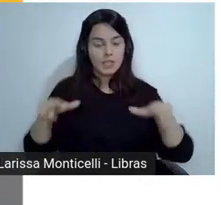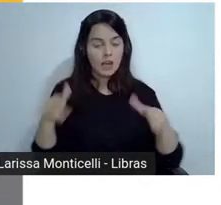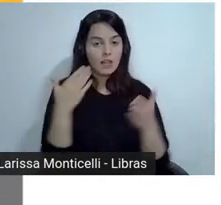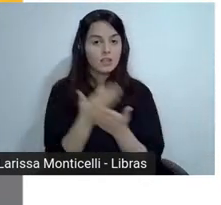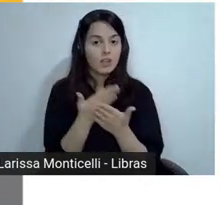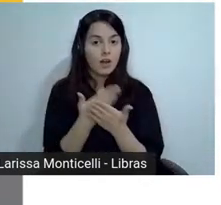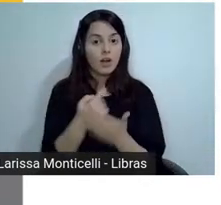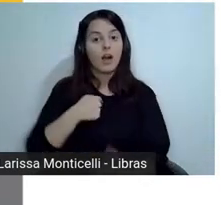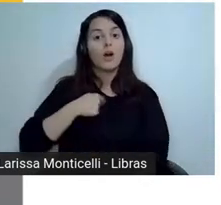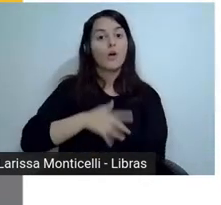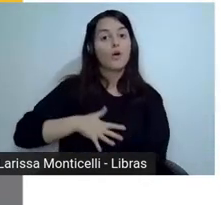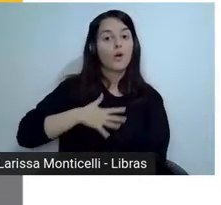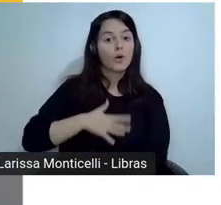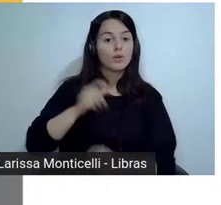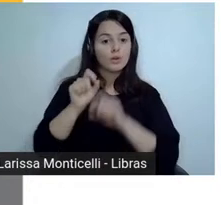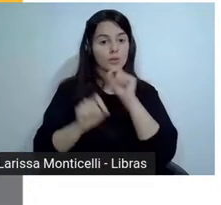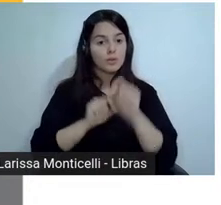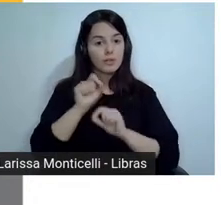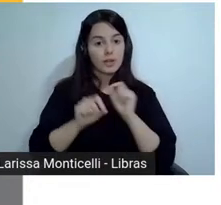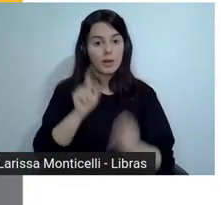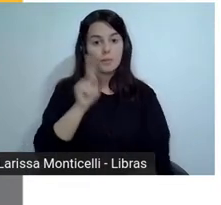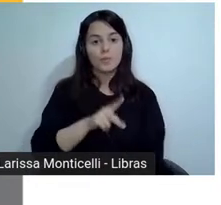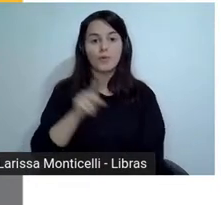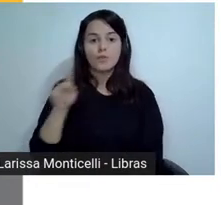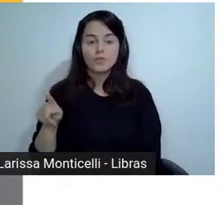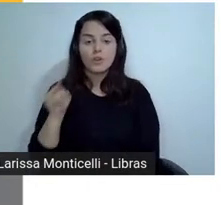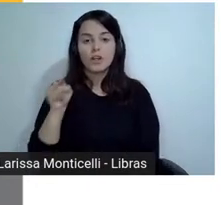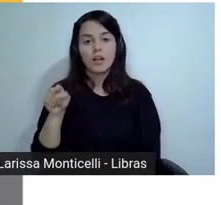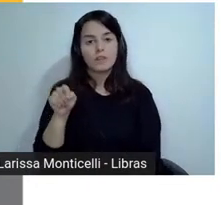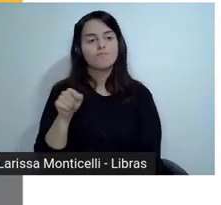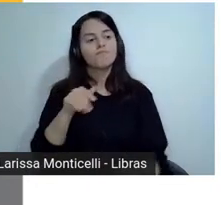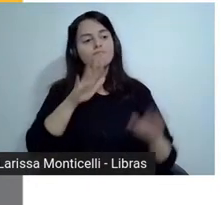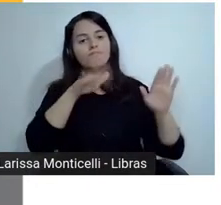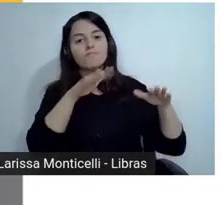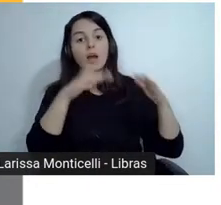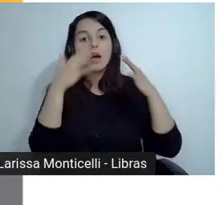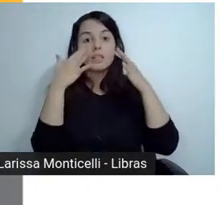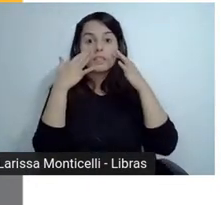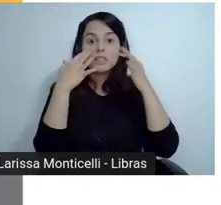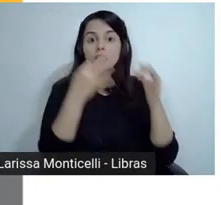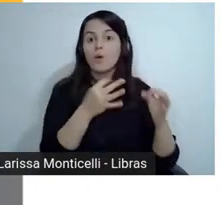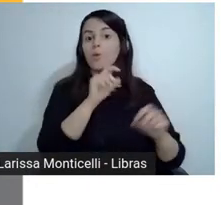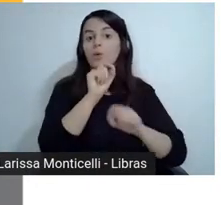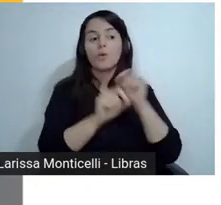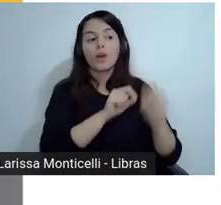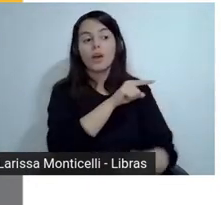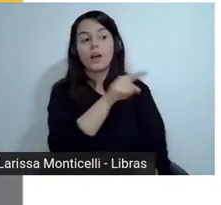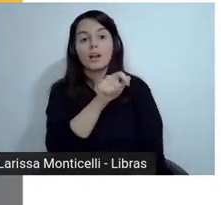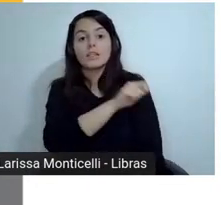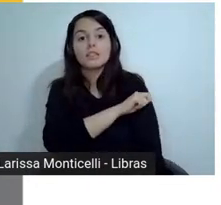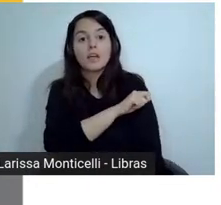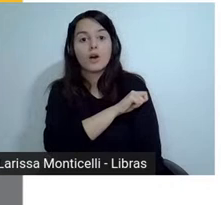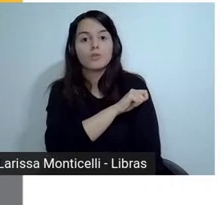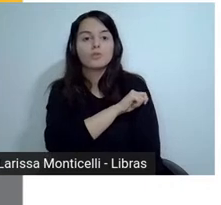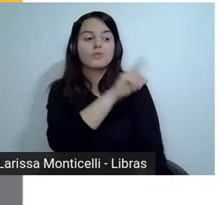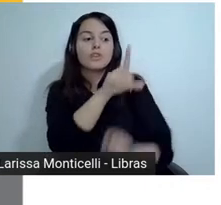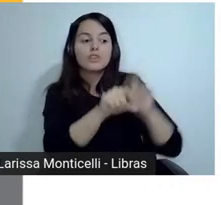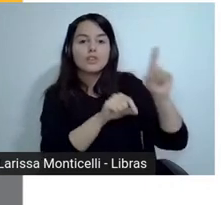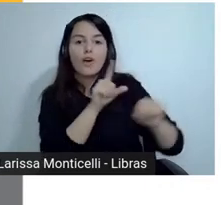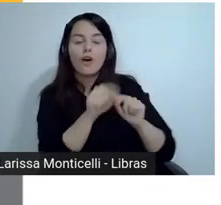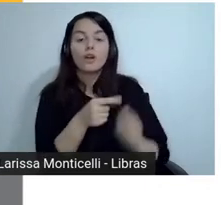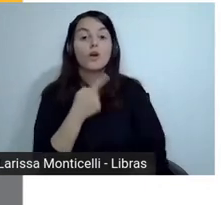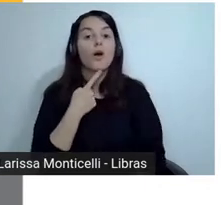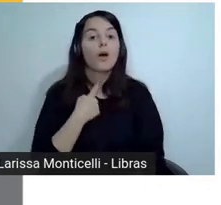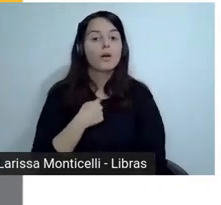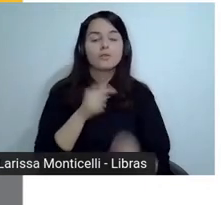muito quando os professores chamam a atenção para a ideia de que a gente precisa estar atento aos desejos e escolhas dos nossos alunos não no sentido